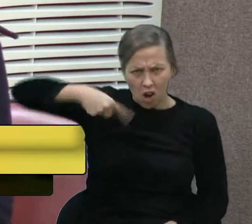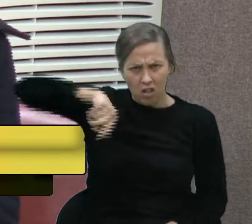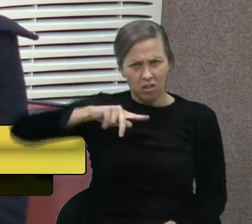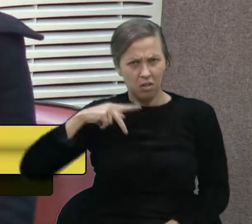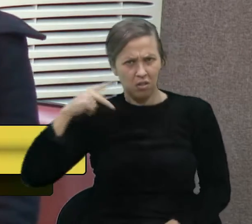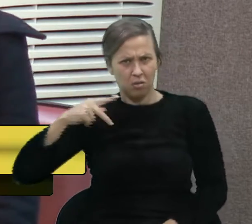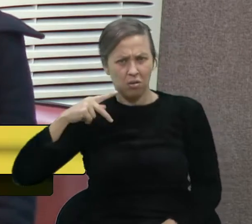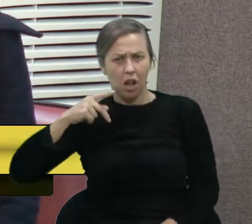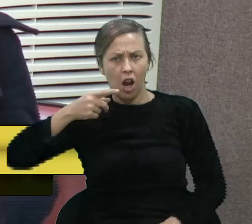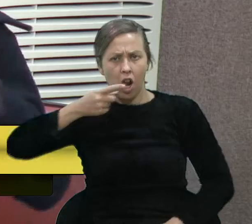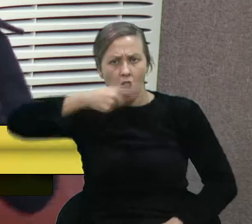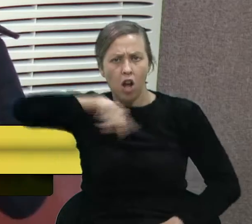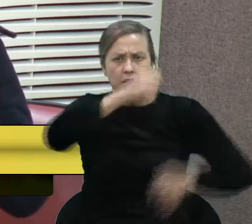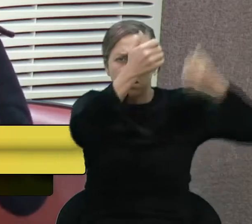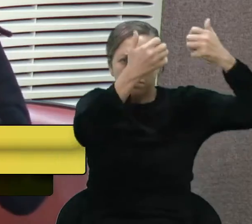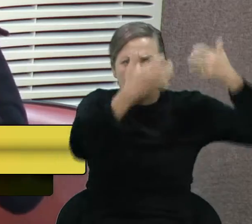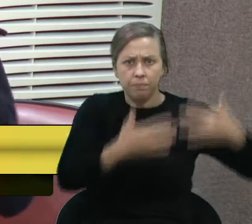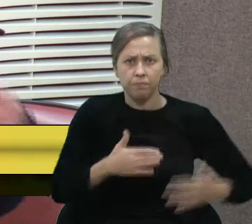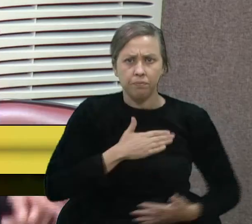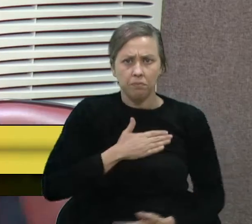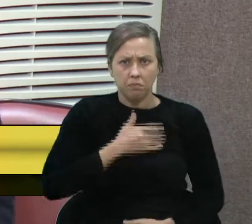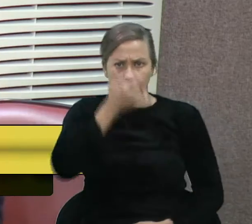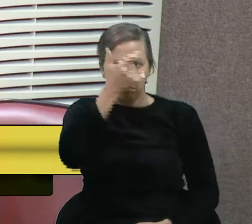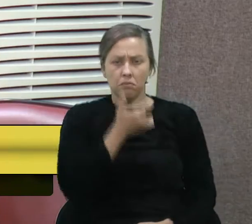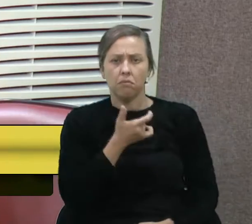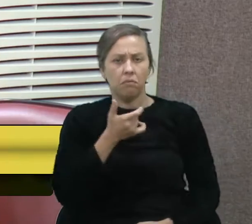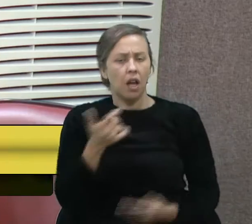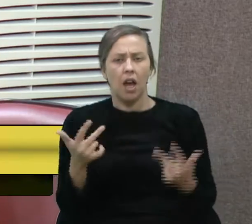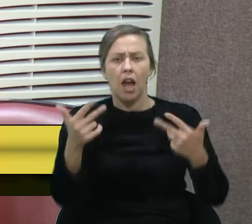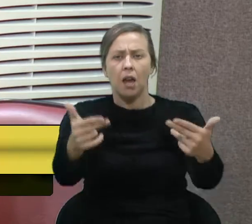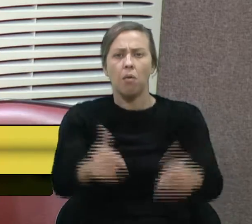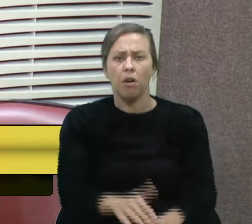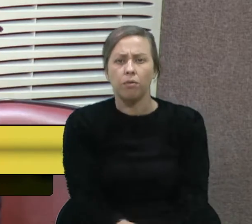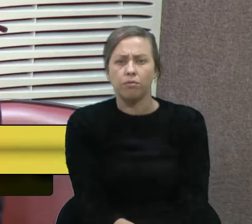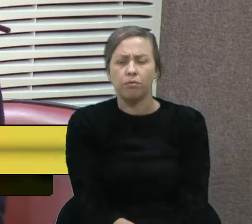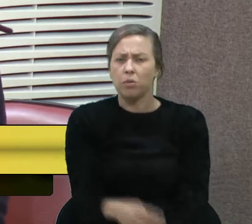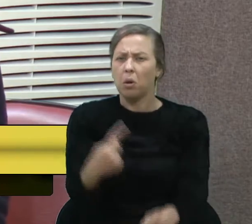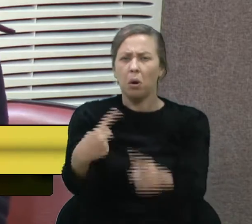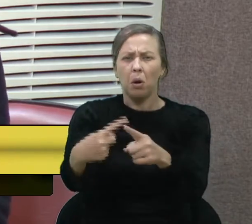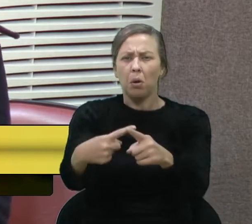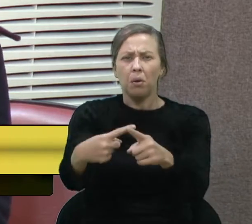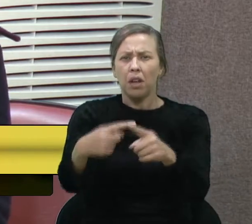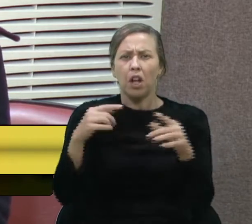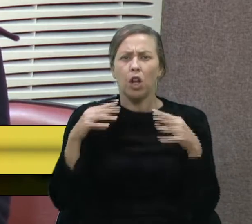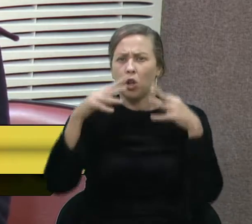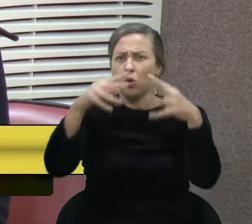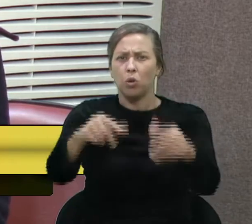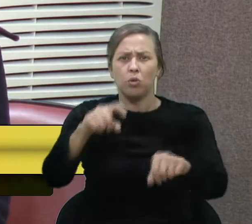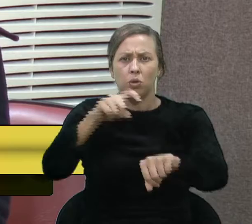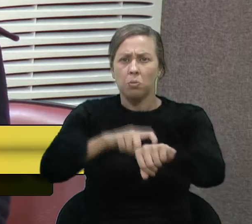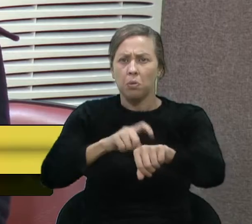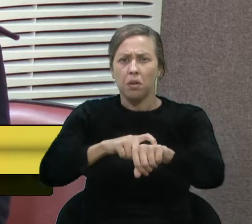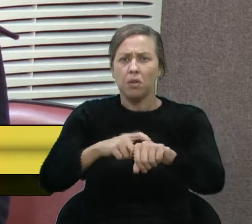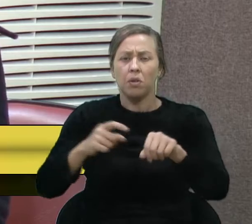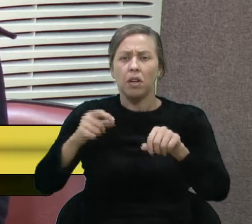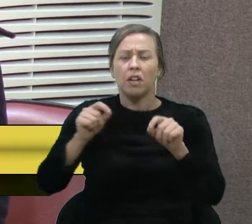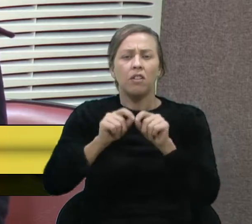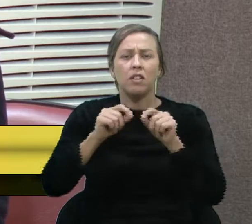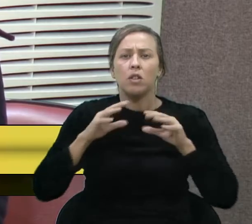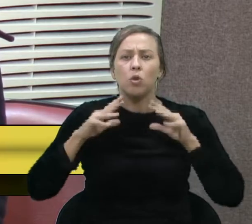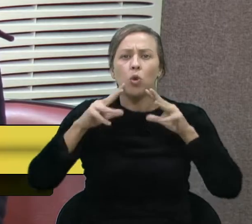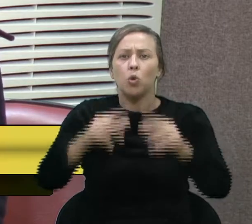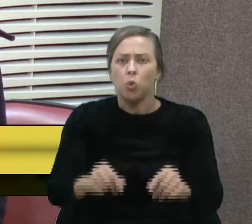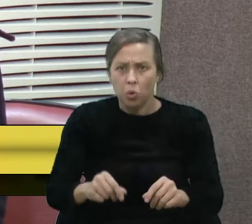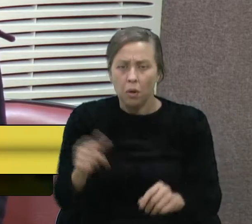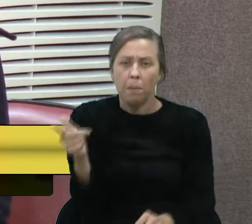argumentos, a mim, devem ser os mesmos. Porque todos, nesse período, estão fazendo de tudo